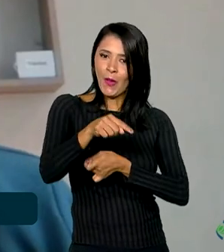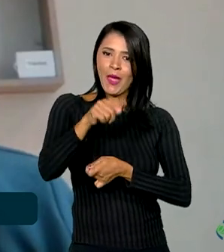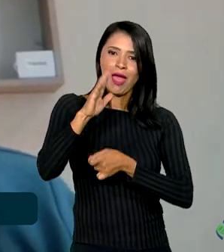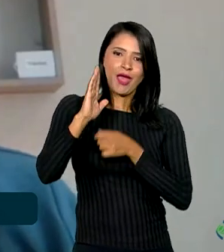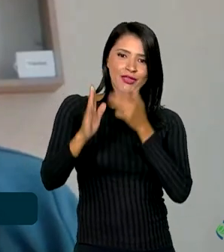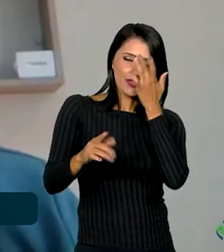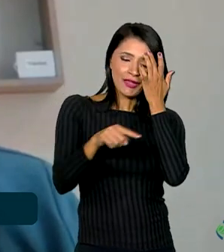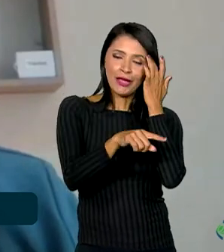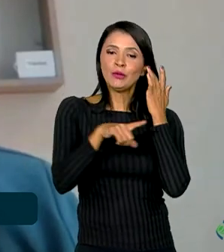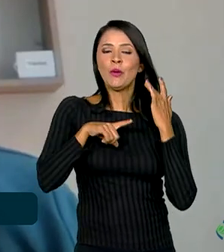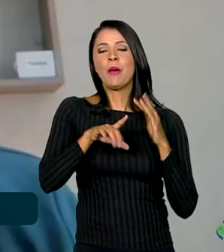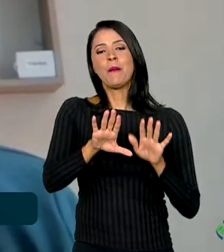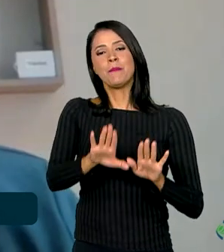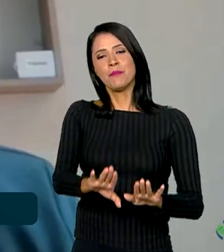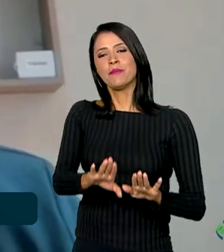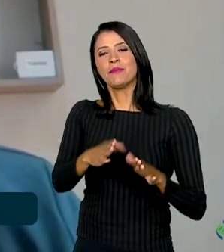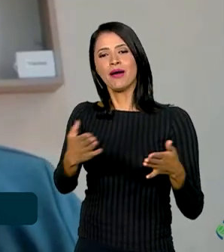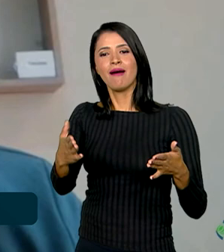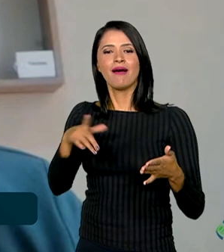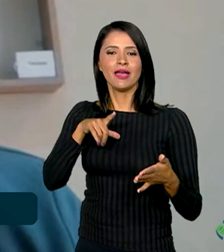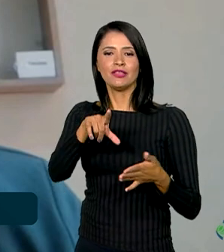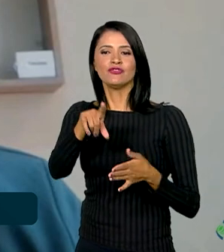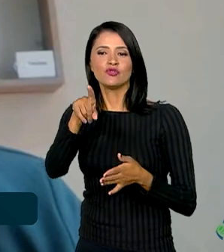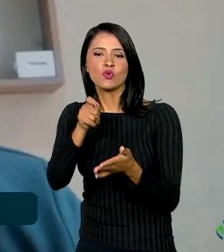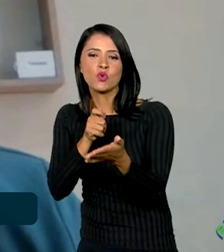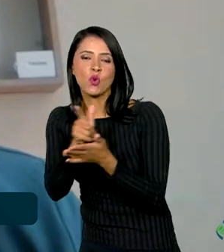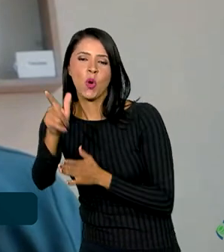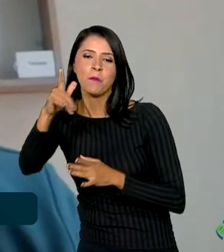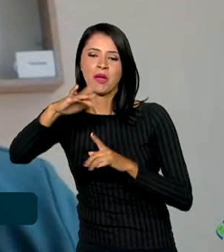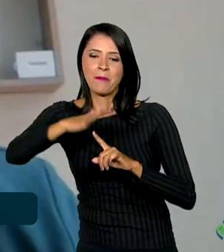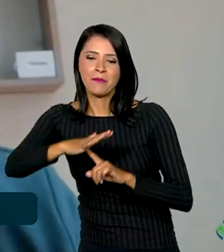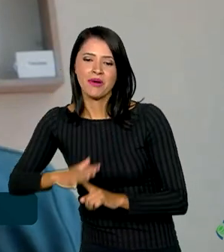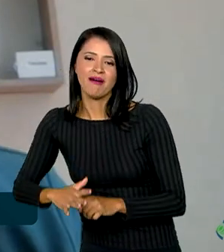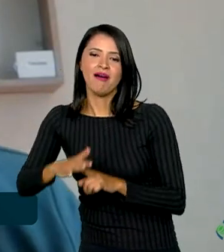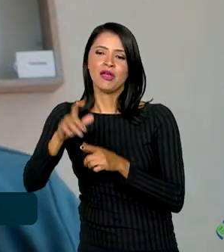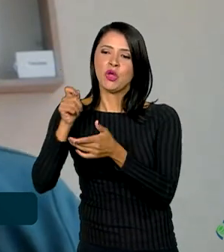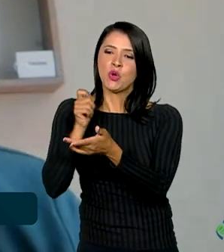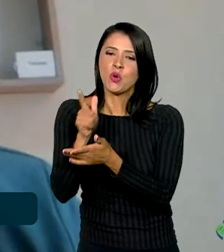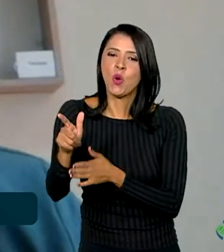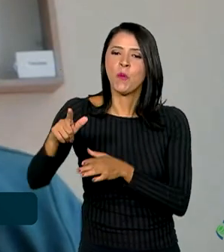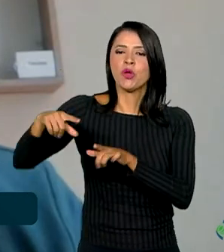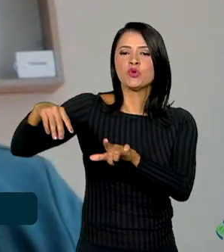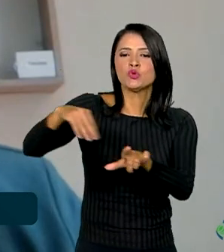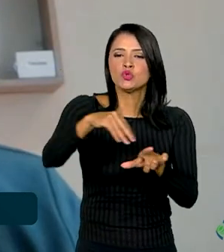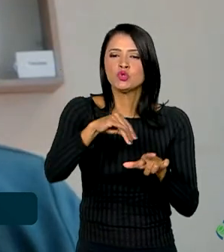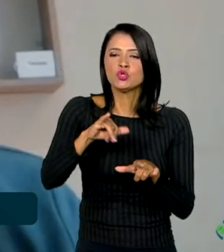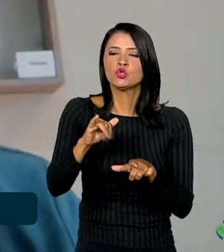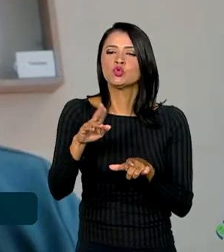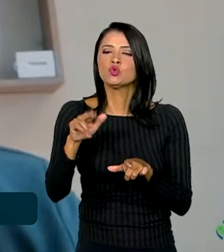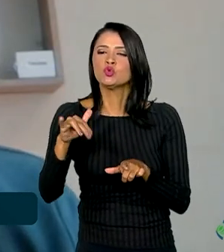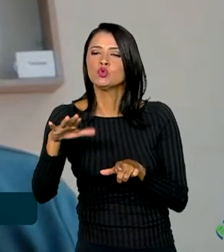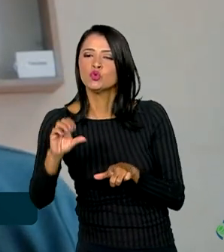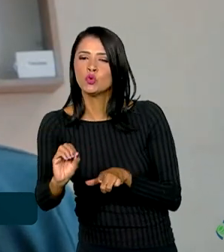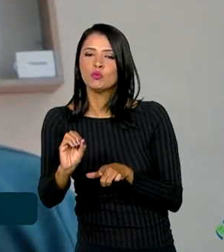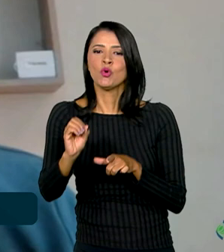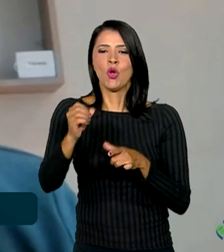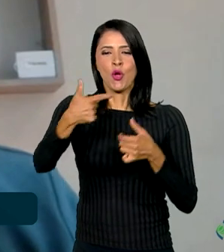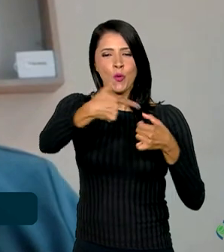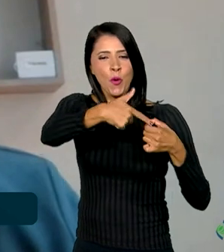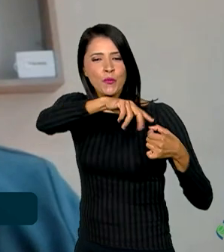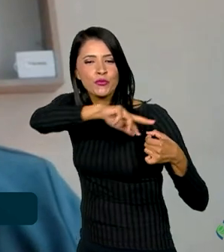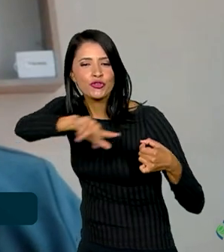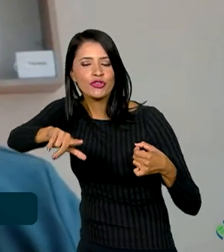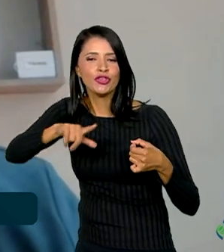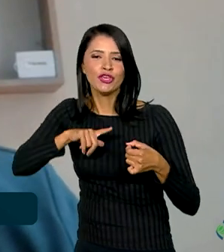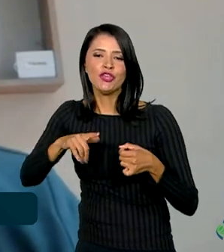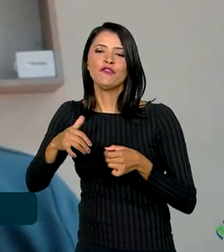na porteira, mas através de aquisição de máquinas, insumos, combustíveis, transportes, utilização de